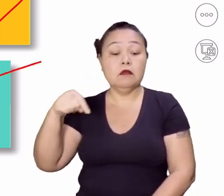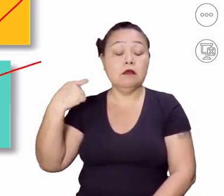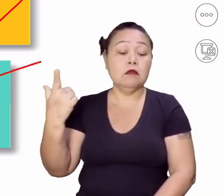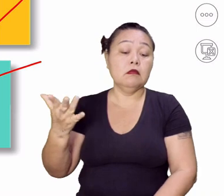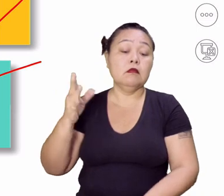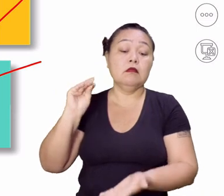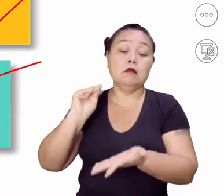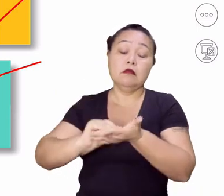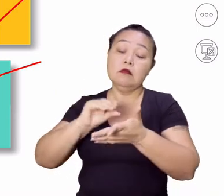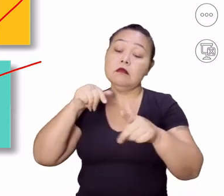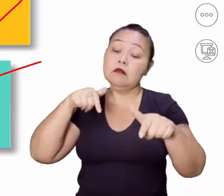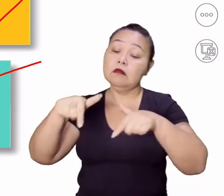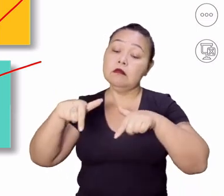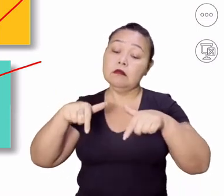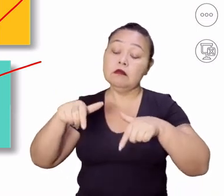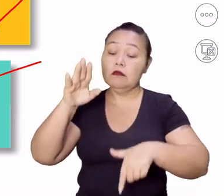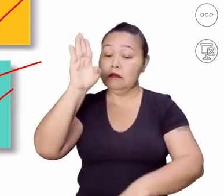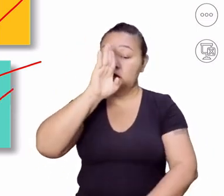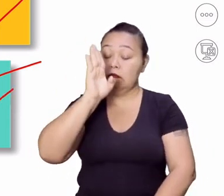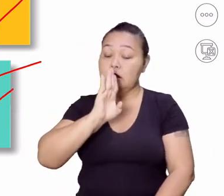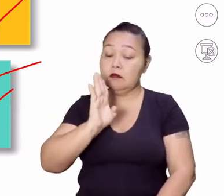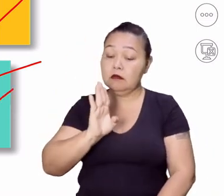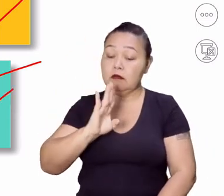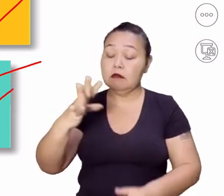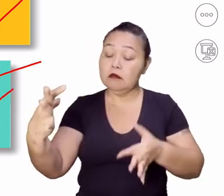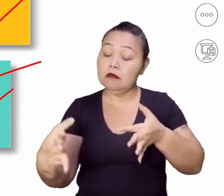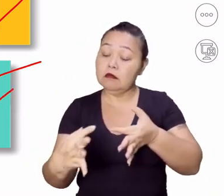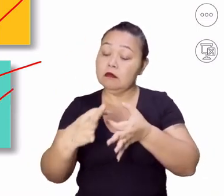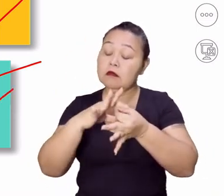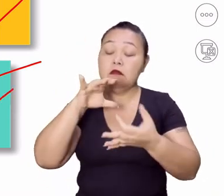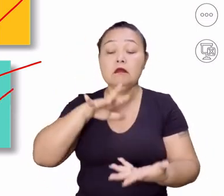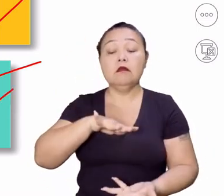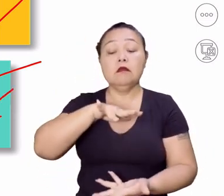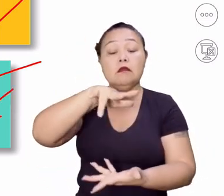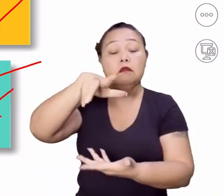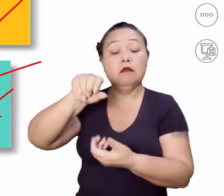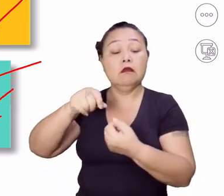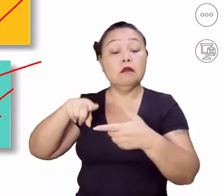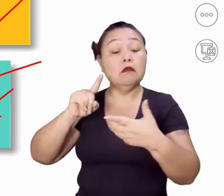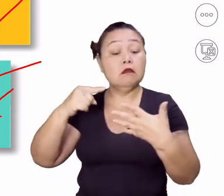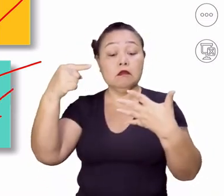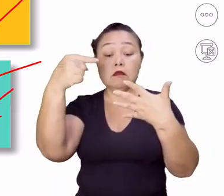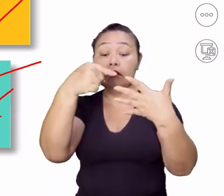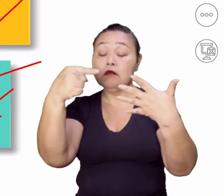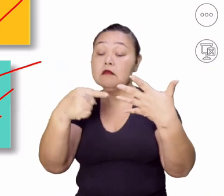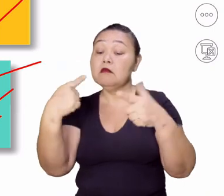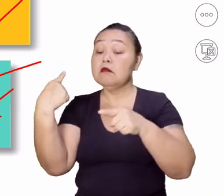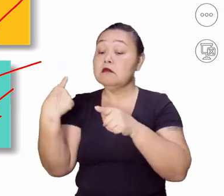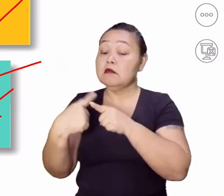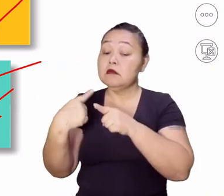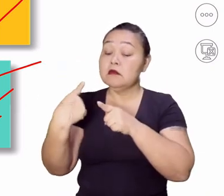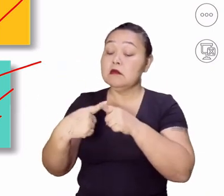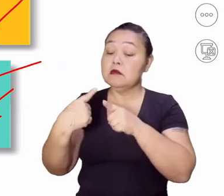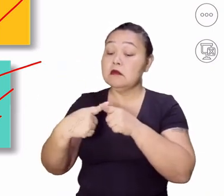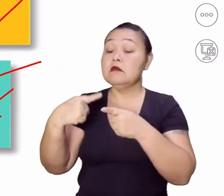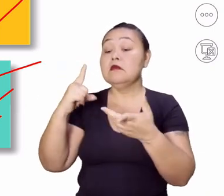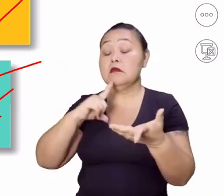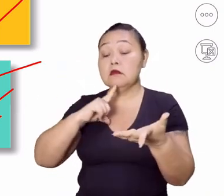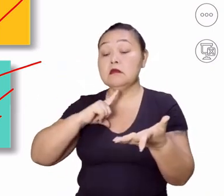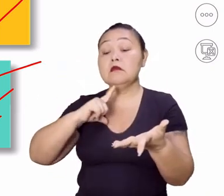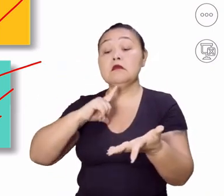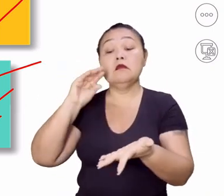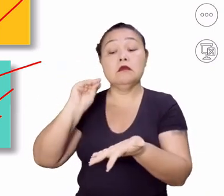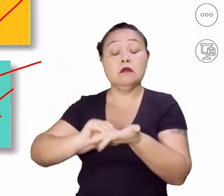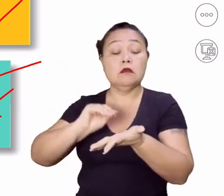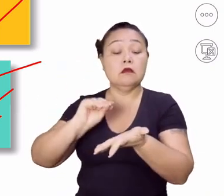desemprego no Brasil e no mundo, principais causas do desemprego, do desemprego e as consequências que